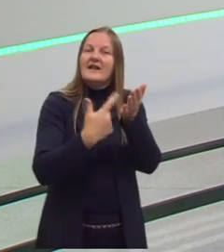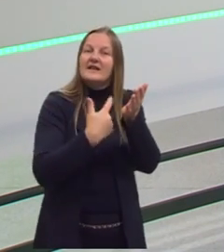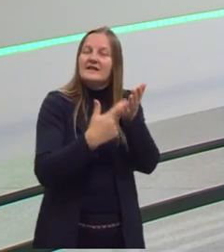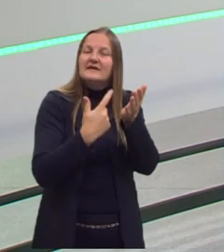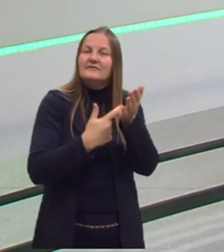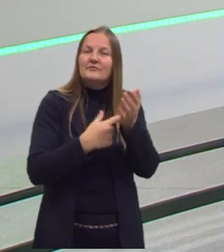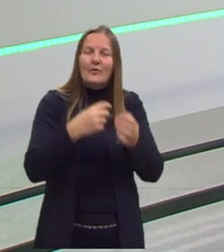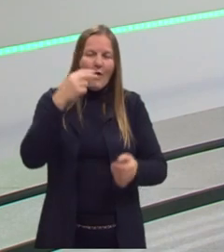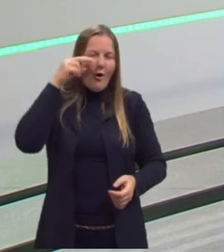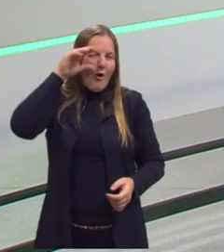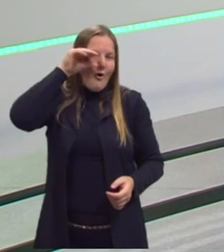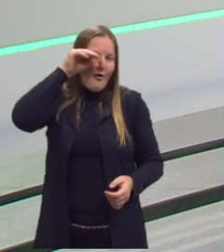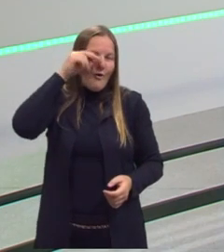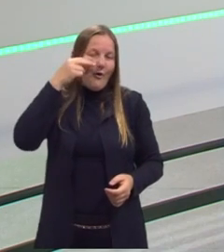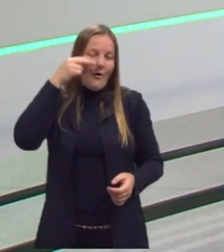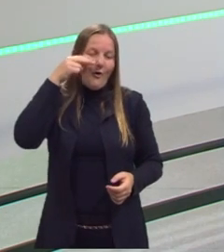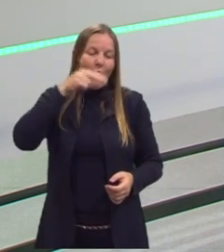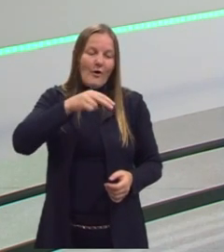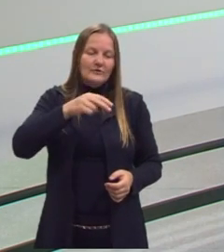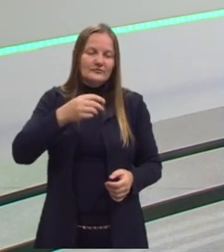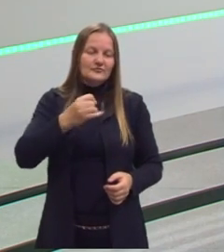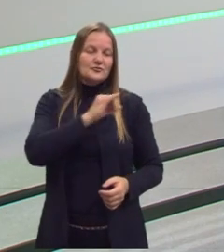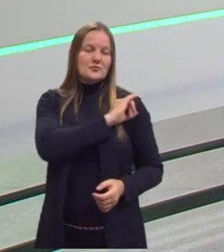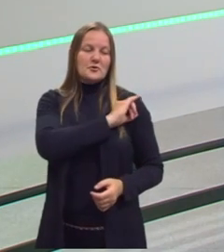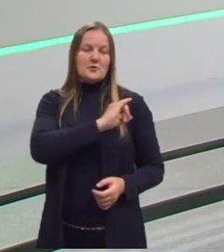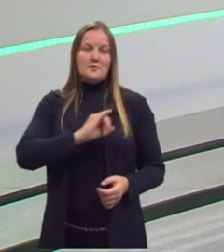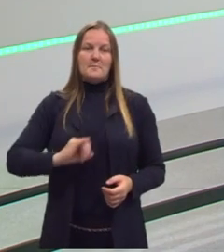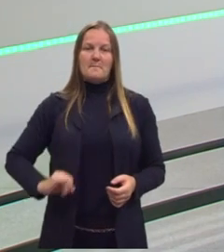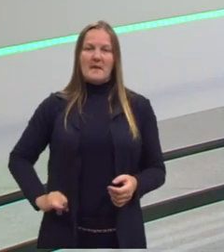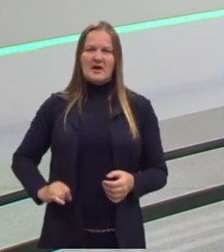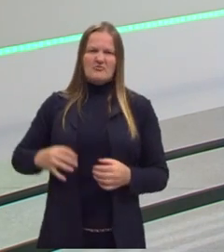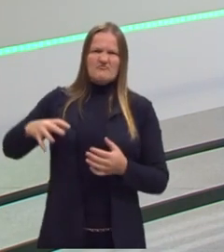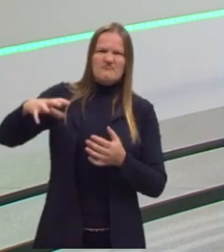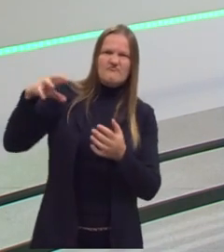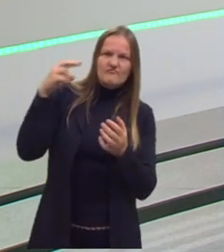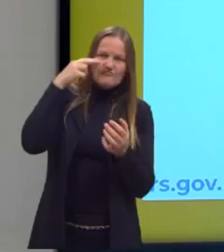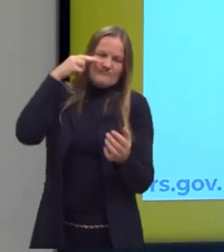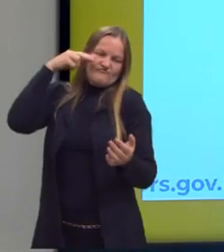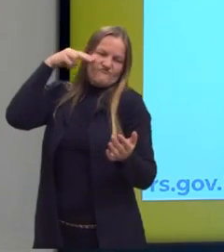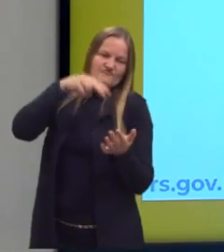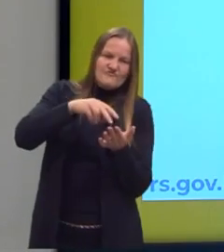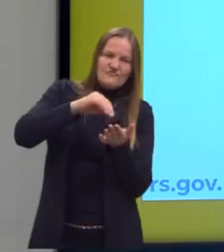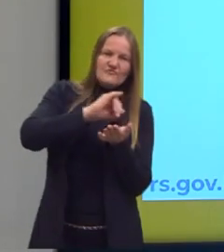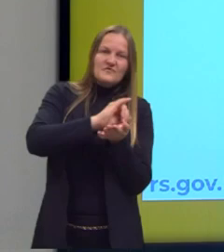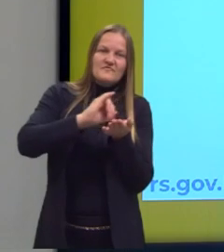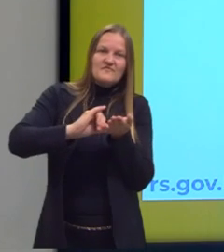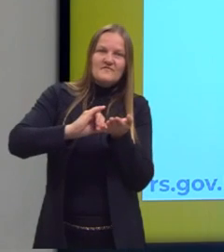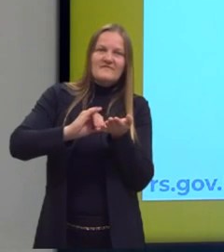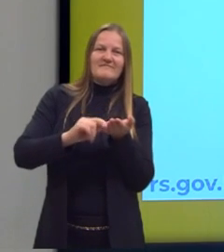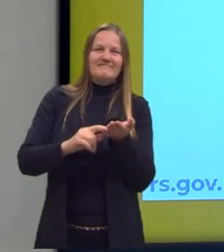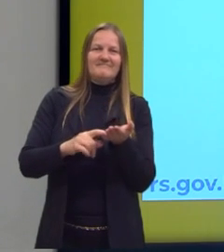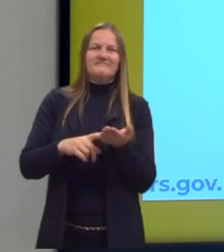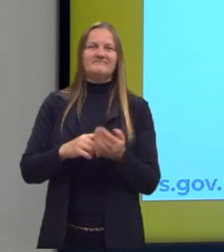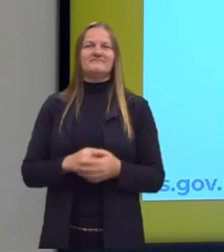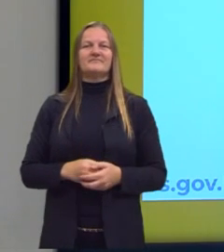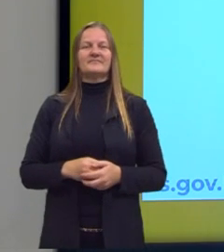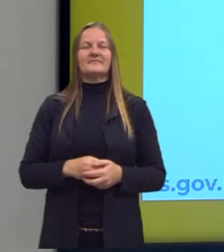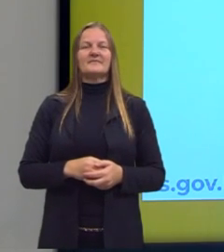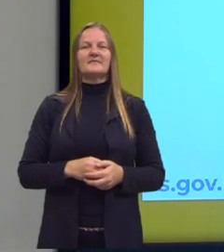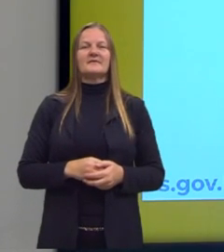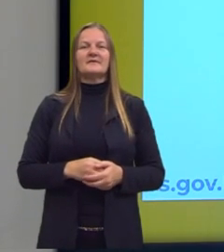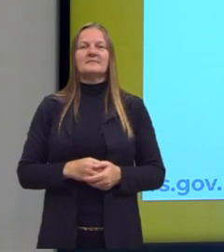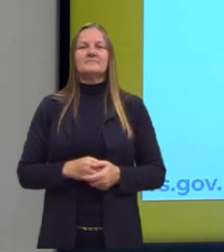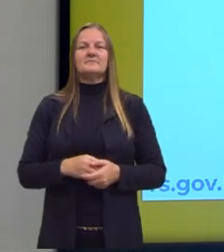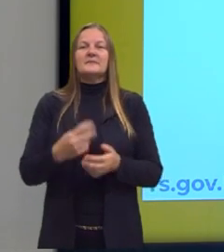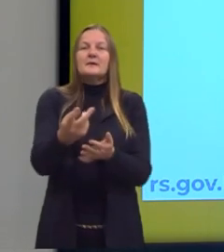Imperiais, que é lançar olhos imperiais sobre o território. E aí, então, o que ele diz aqui? Ele está falando